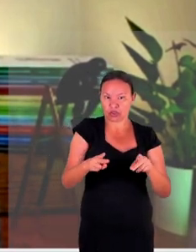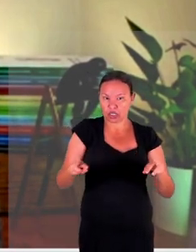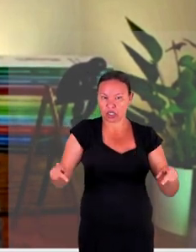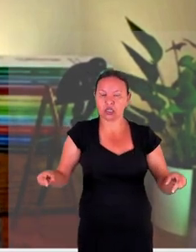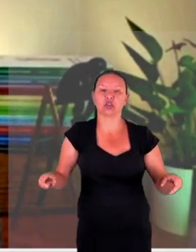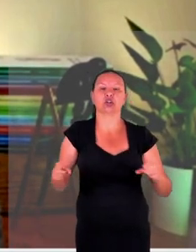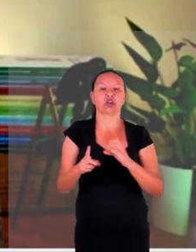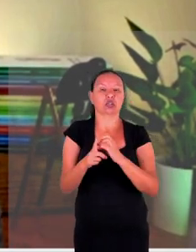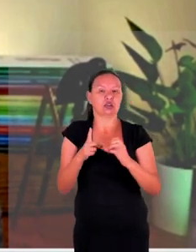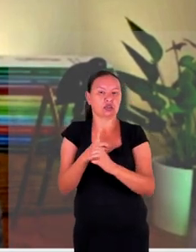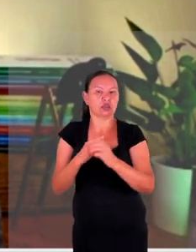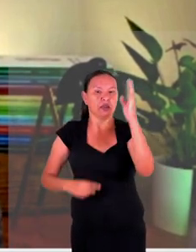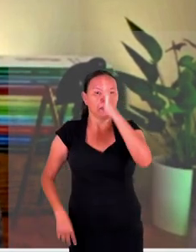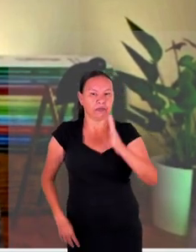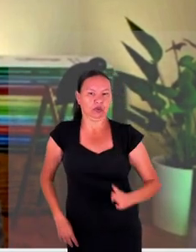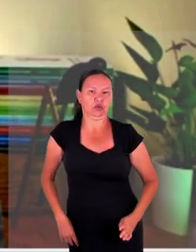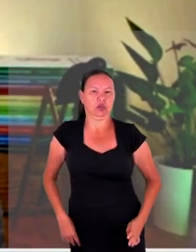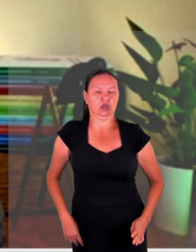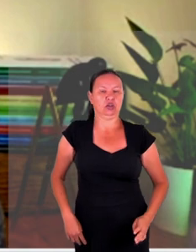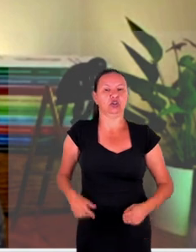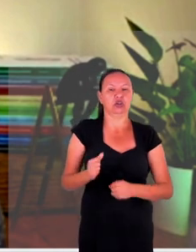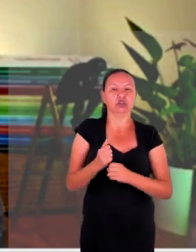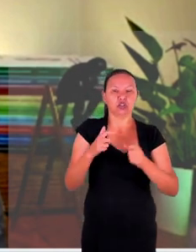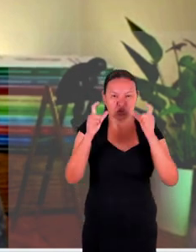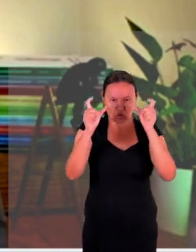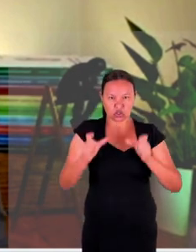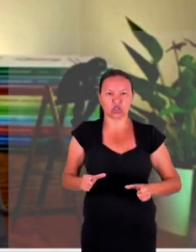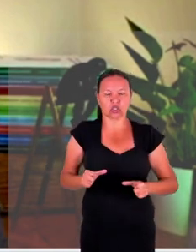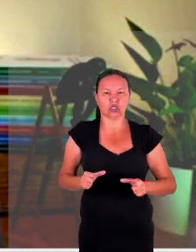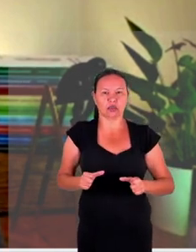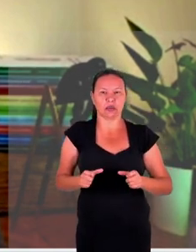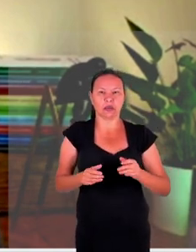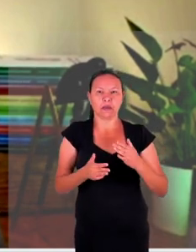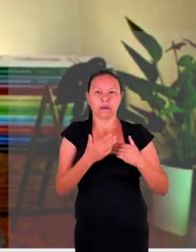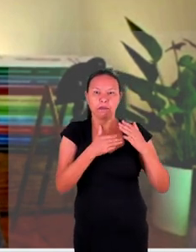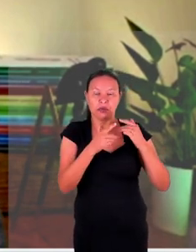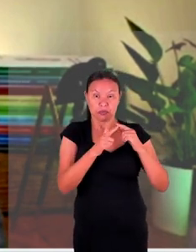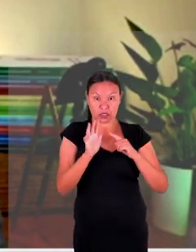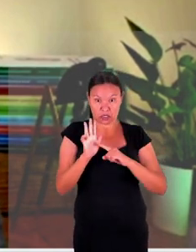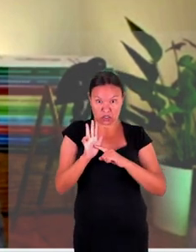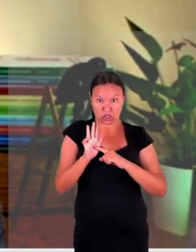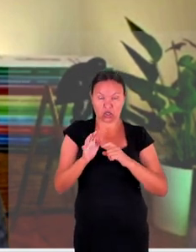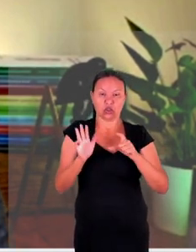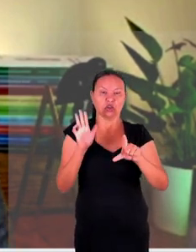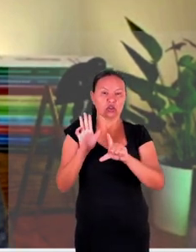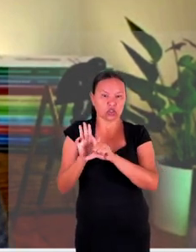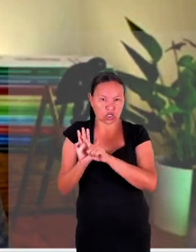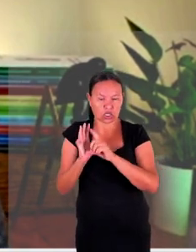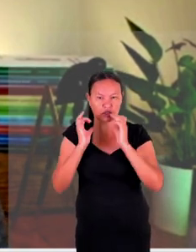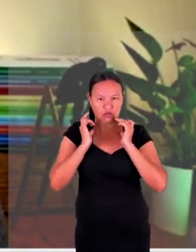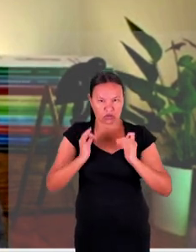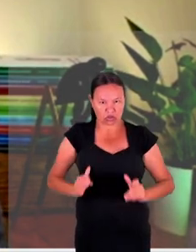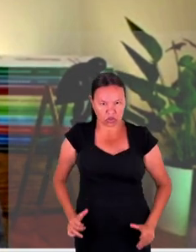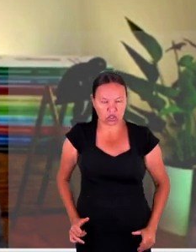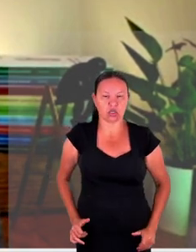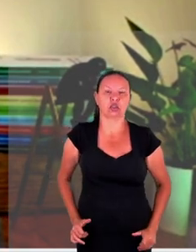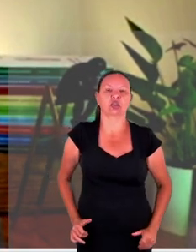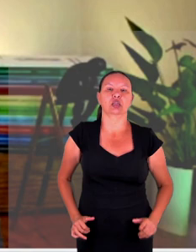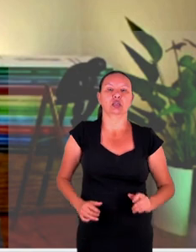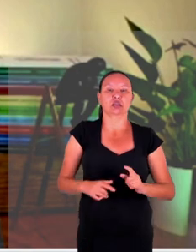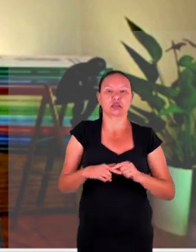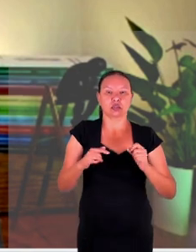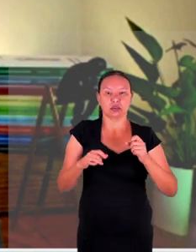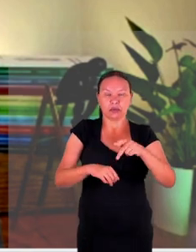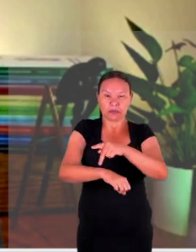sociedade brasileira a uma lógica distinta pela previsão internacional dos direitos humanos os assim chamados países